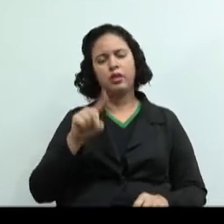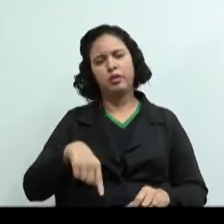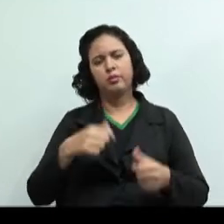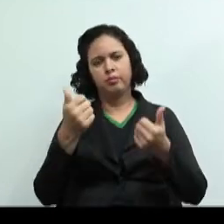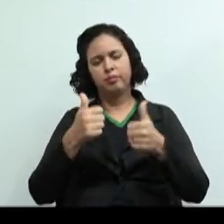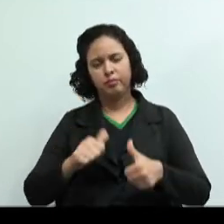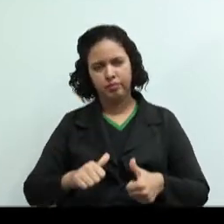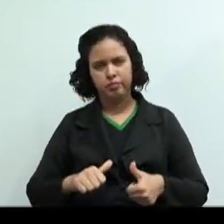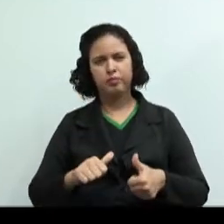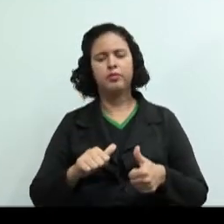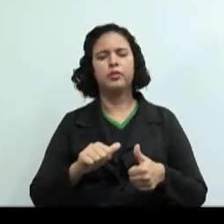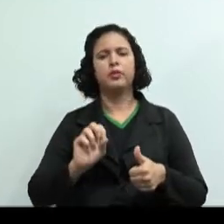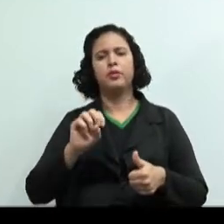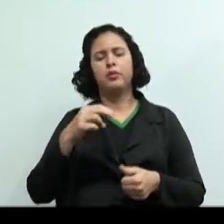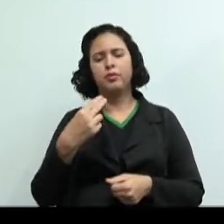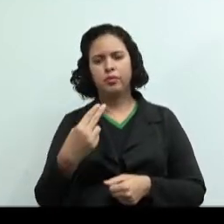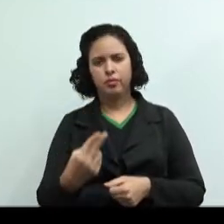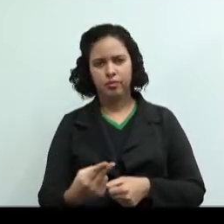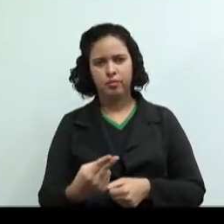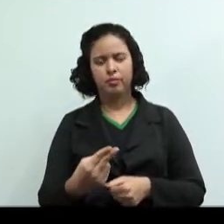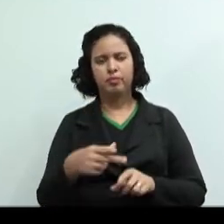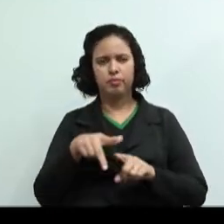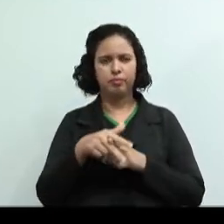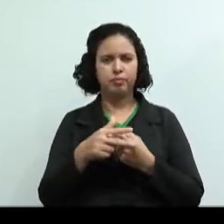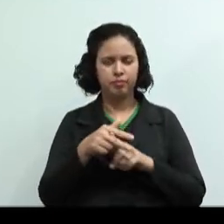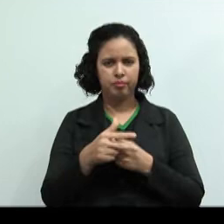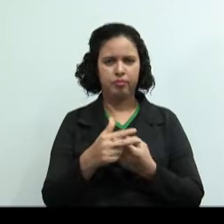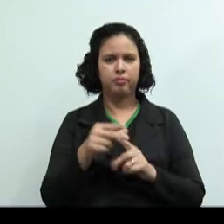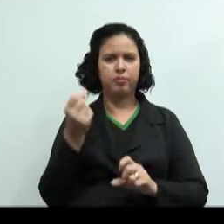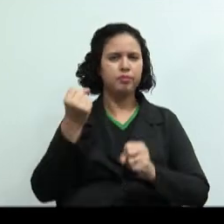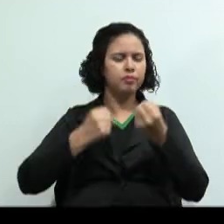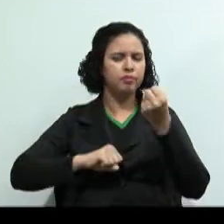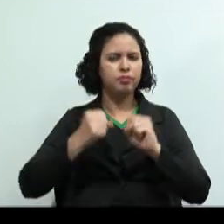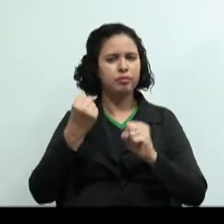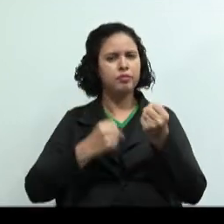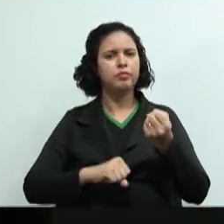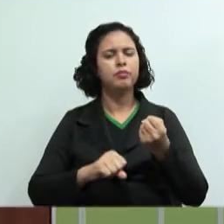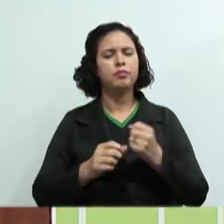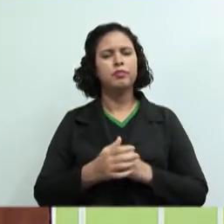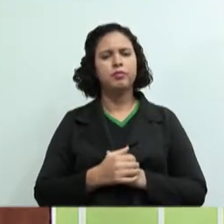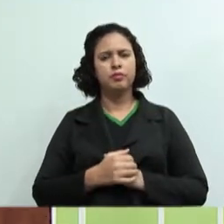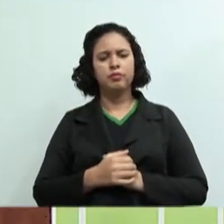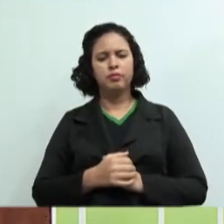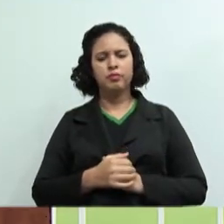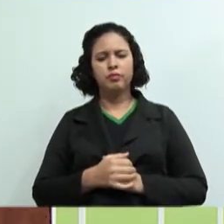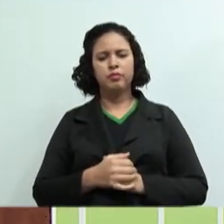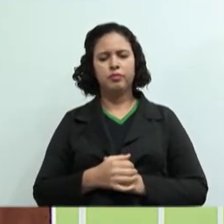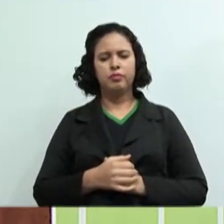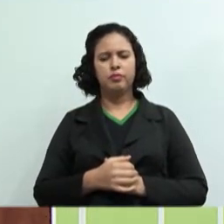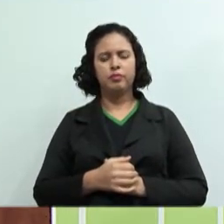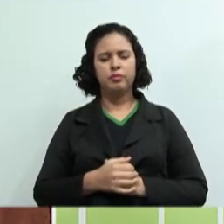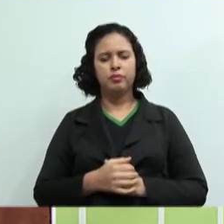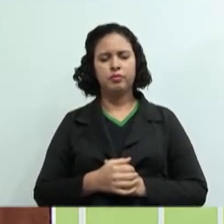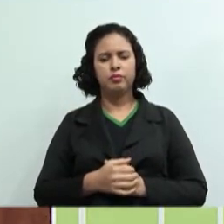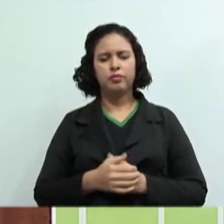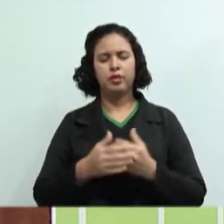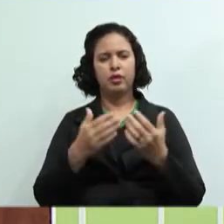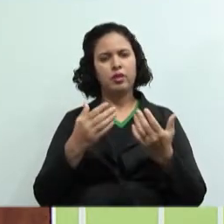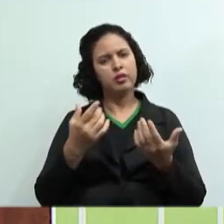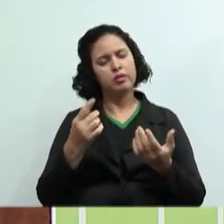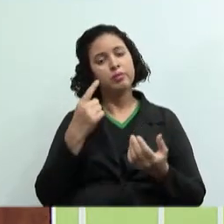obra direta e manutenção de máquinas. Ok, então custos. Aqui comigo, alunos. Imagina que eu estou aqui com o pudim